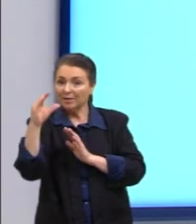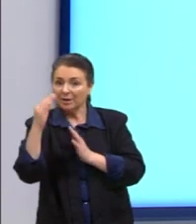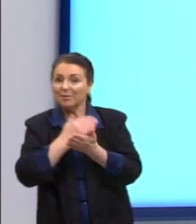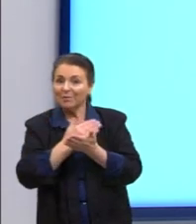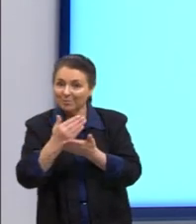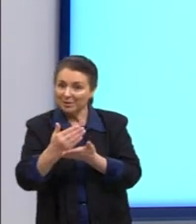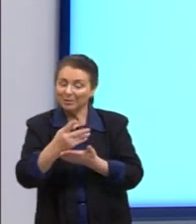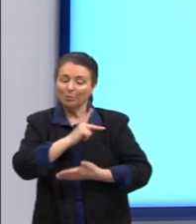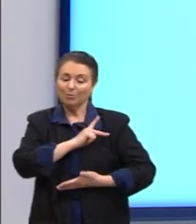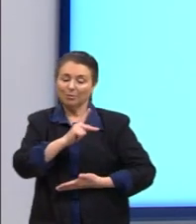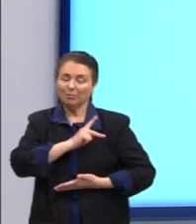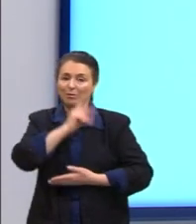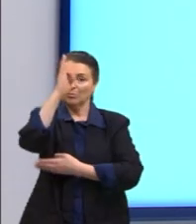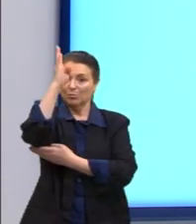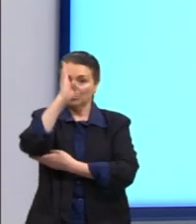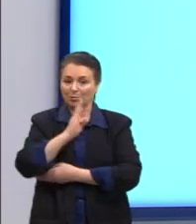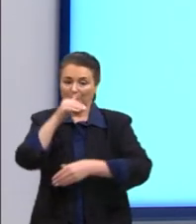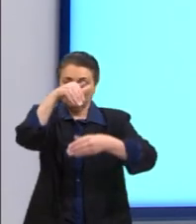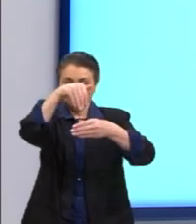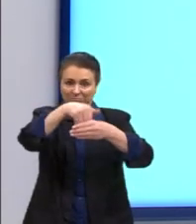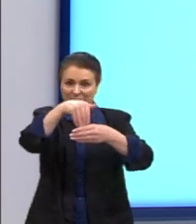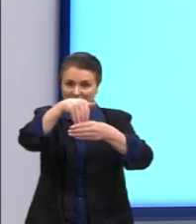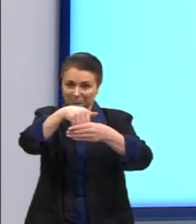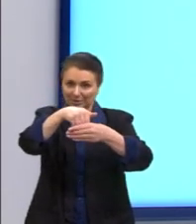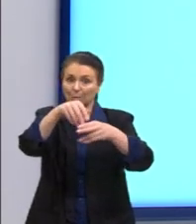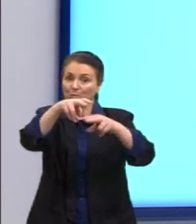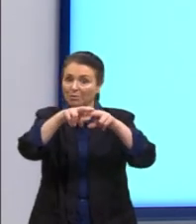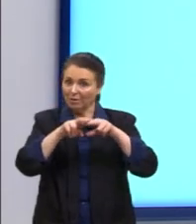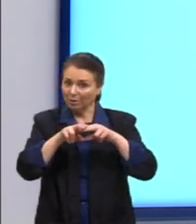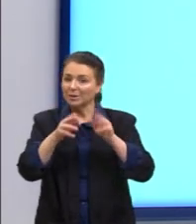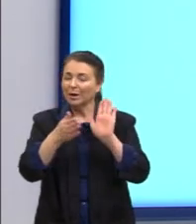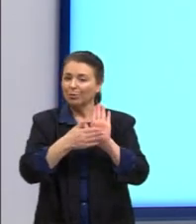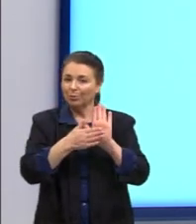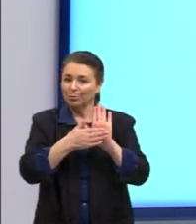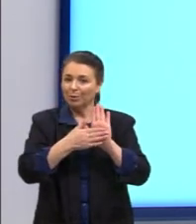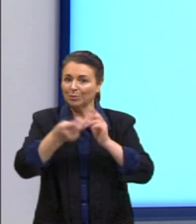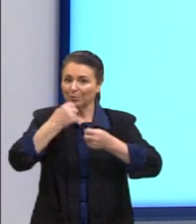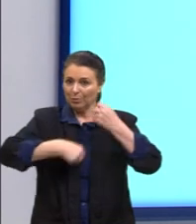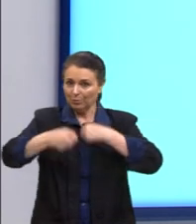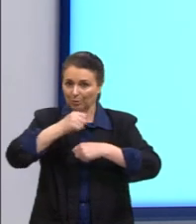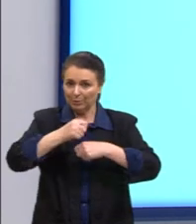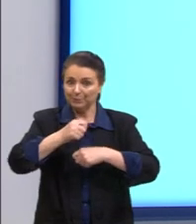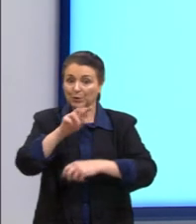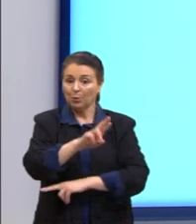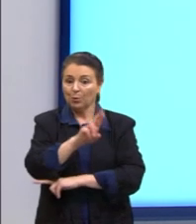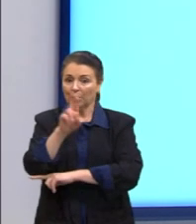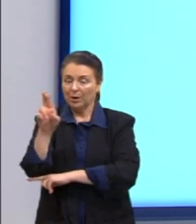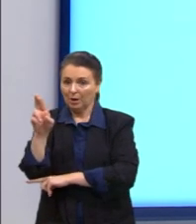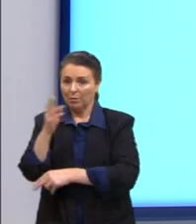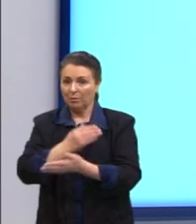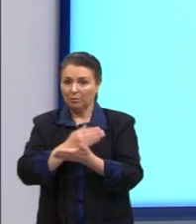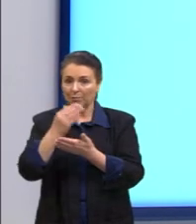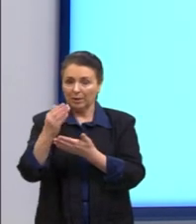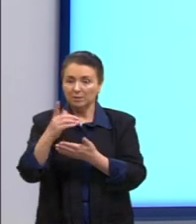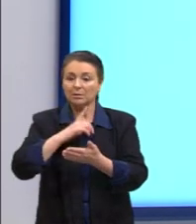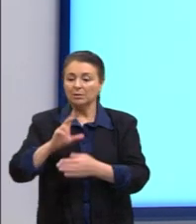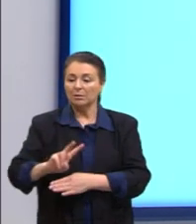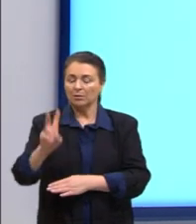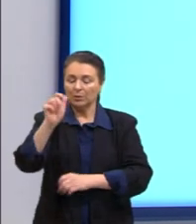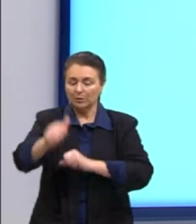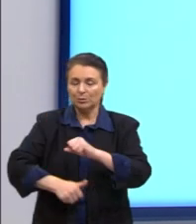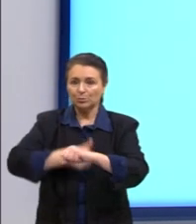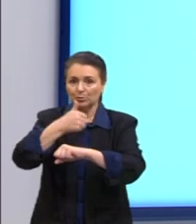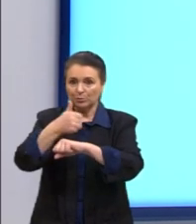eleito presidente, o sucesso do plano econômico dele. Quando o real é lançado, ele tem um valor real, ele substitui,